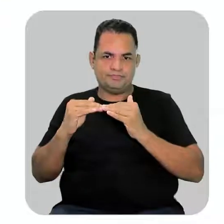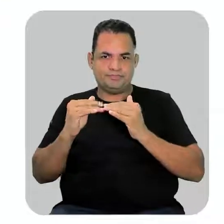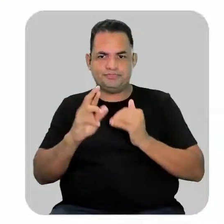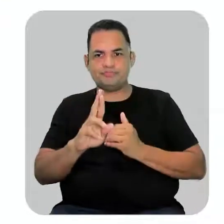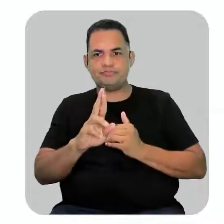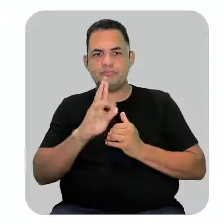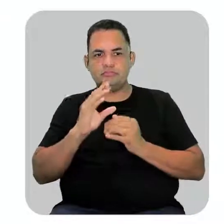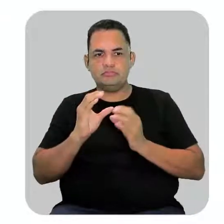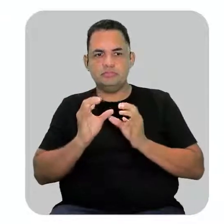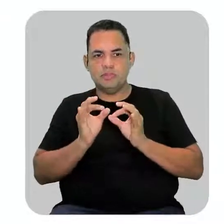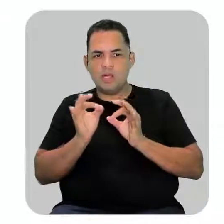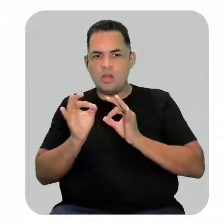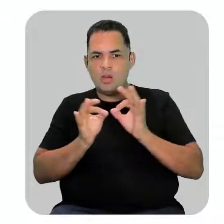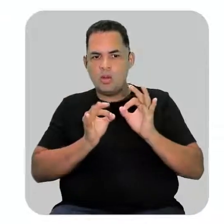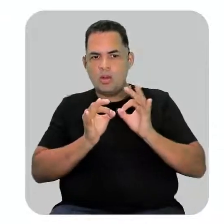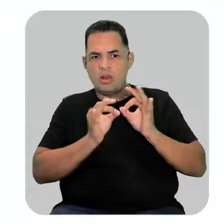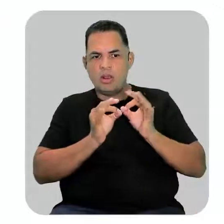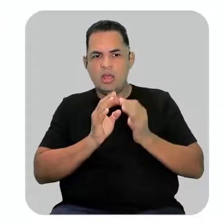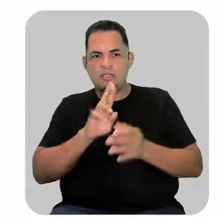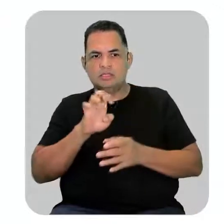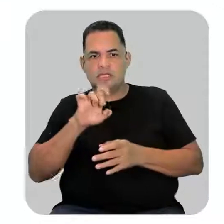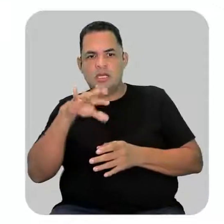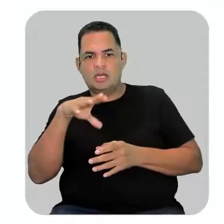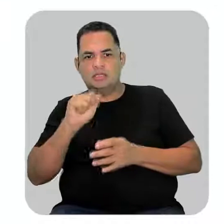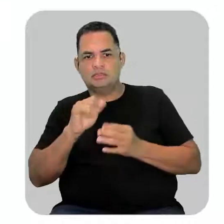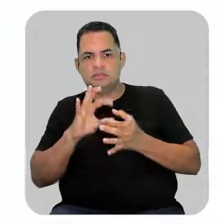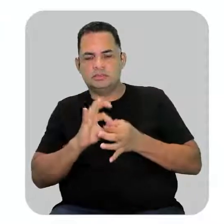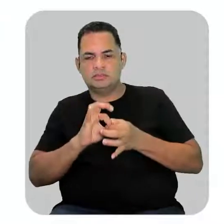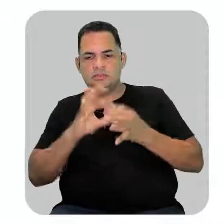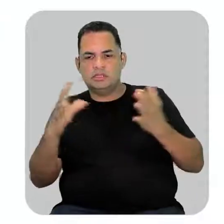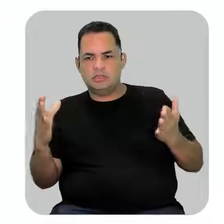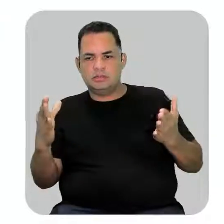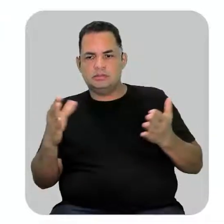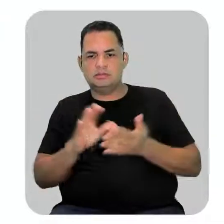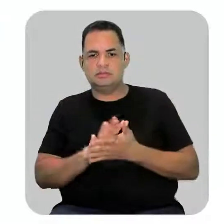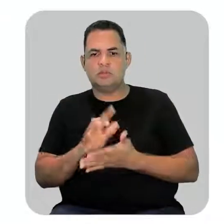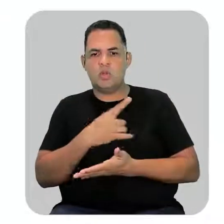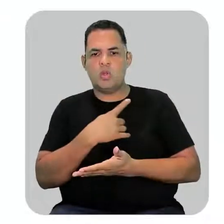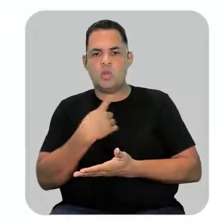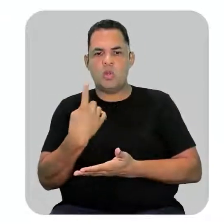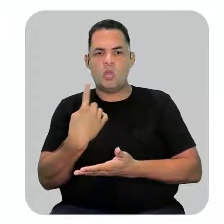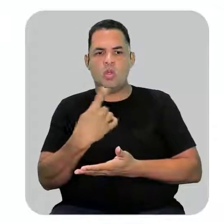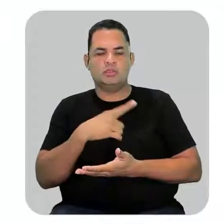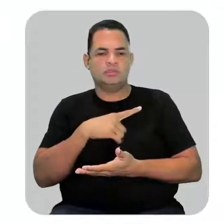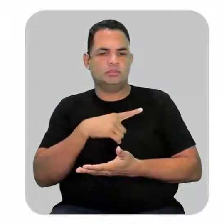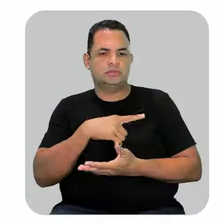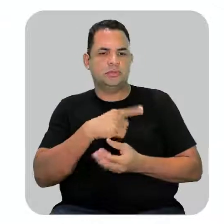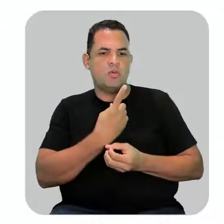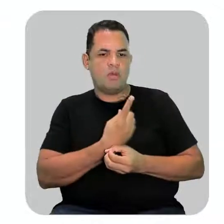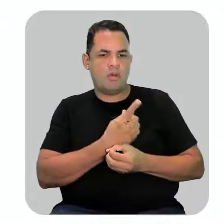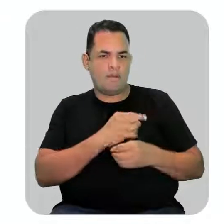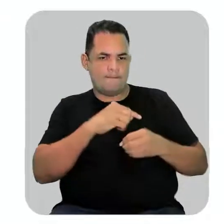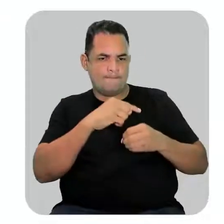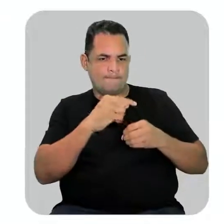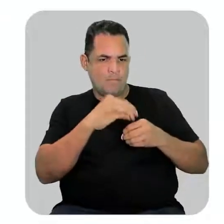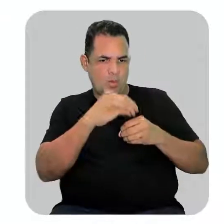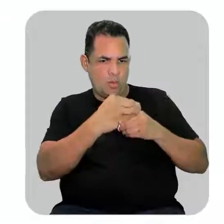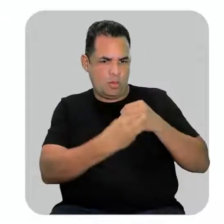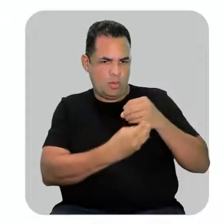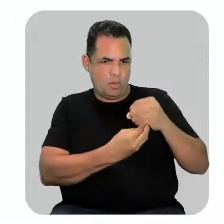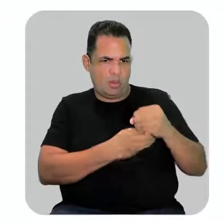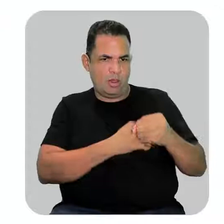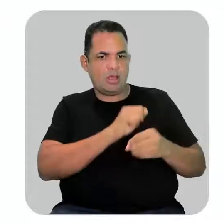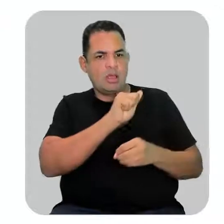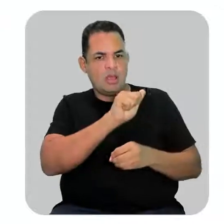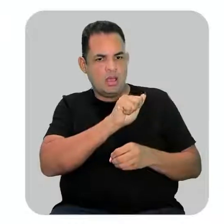que resulta na formação de radicais livres. Então, o que isso quer dizer? Nós tínhamos uma molécula formada por